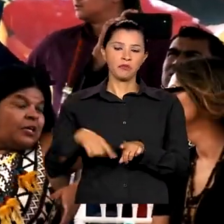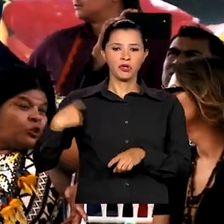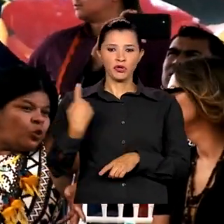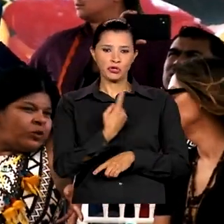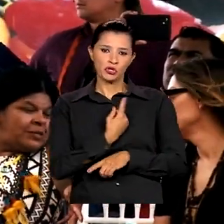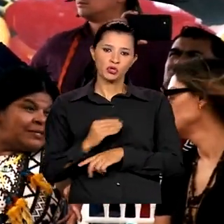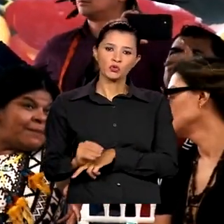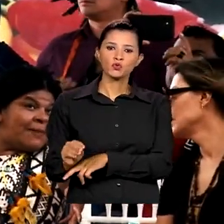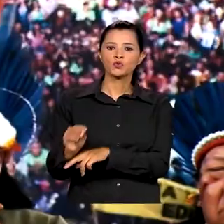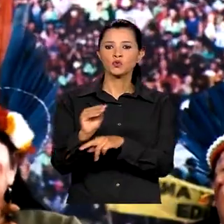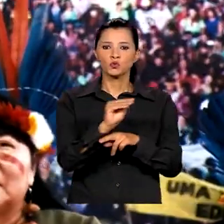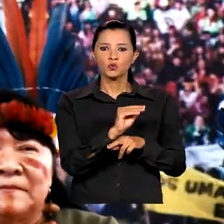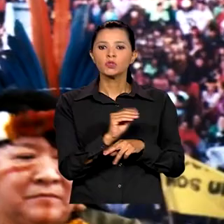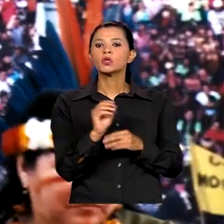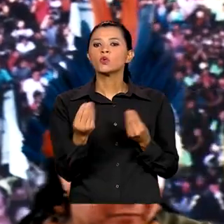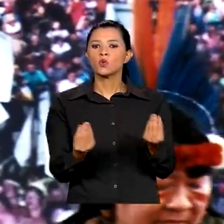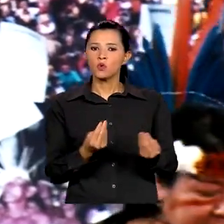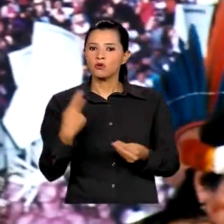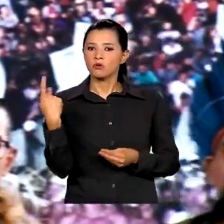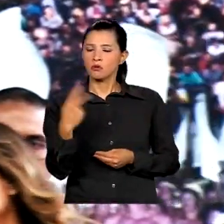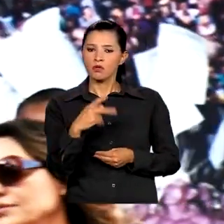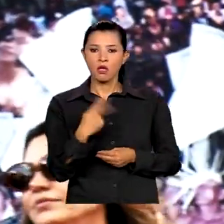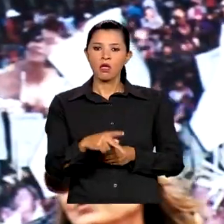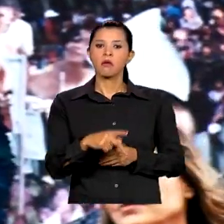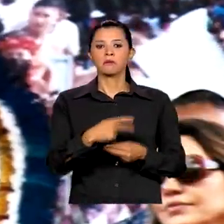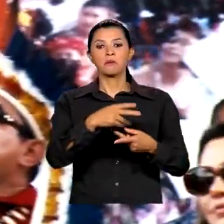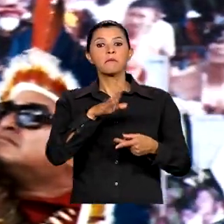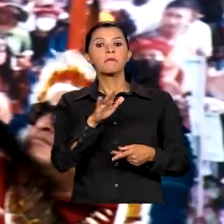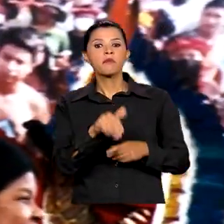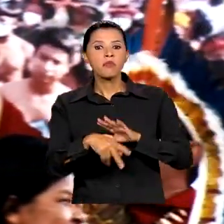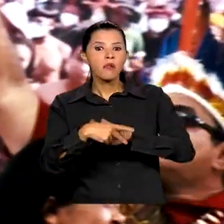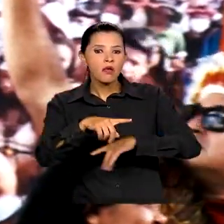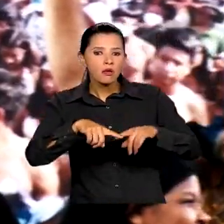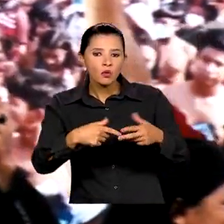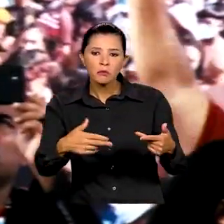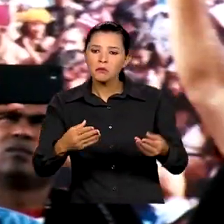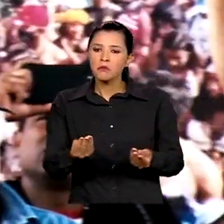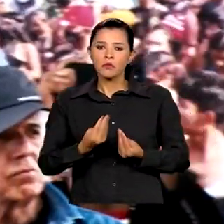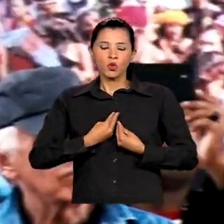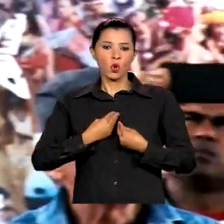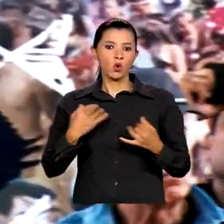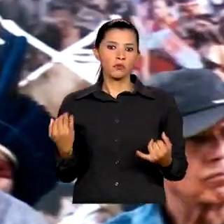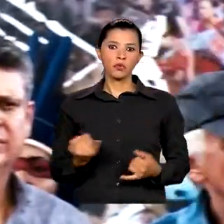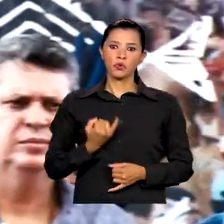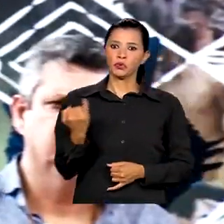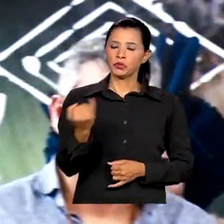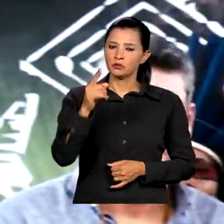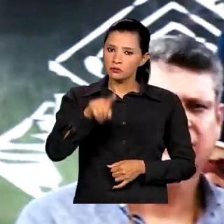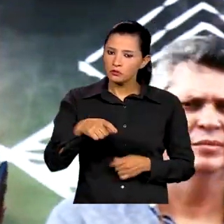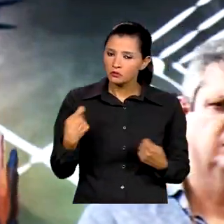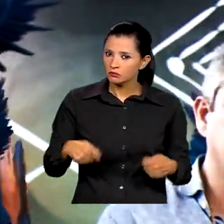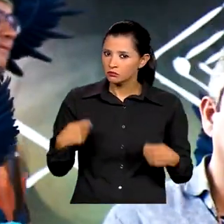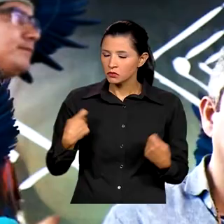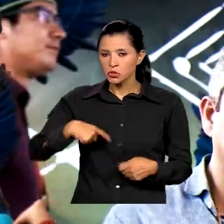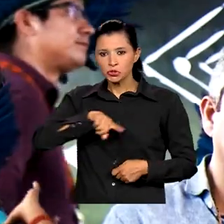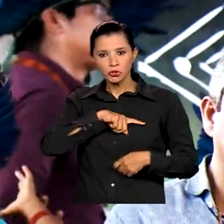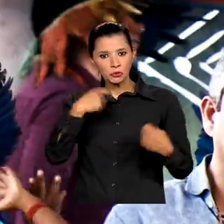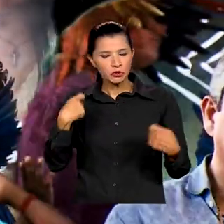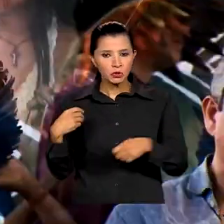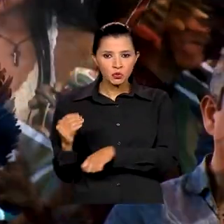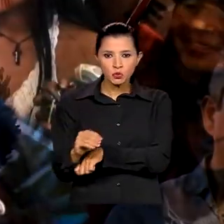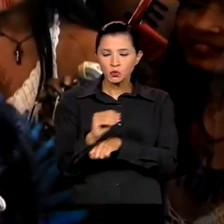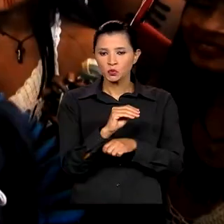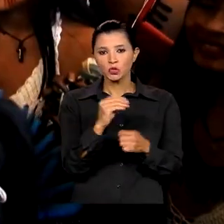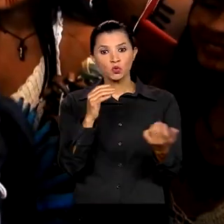a cuidar daquilo que passa a ser um bem precioso para nós, que é a necessidade de a gente cuidar do